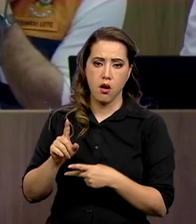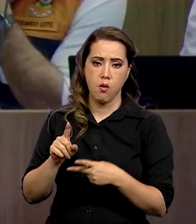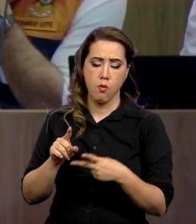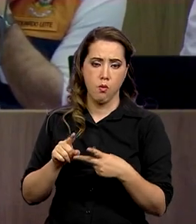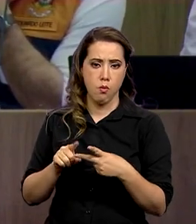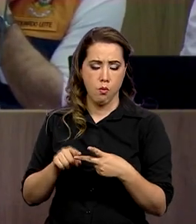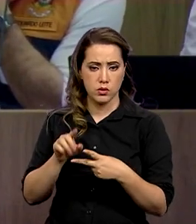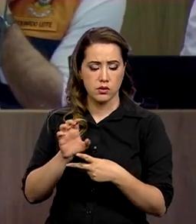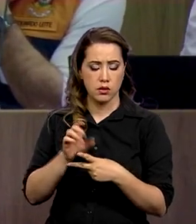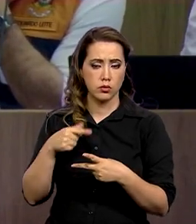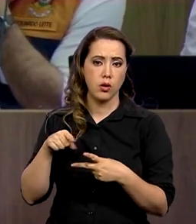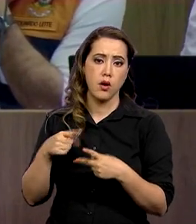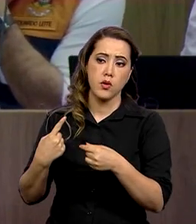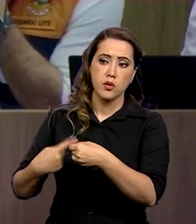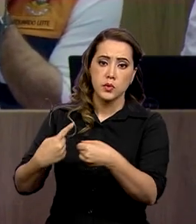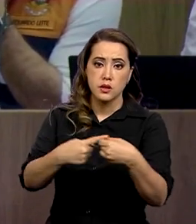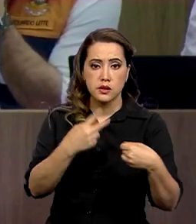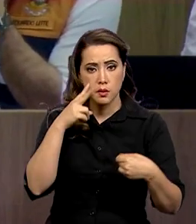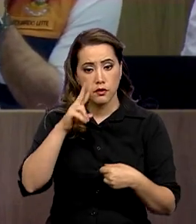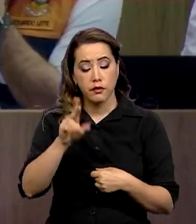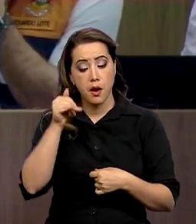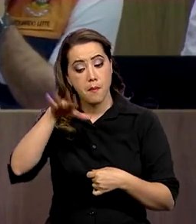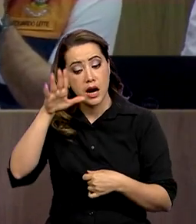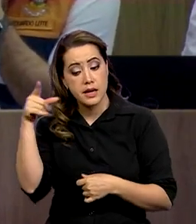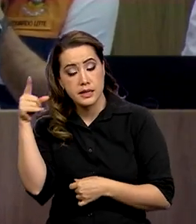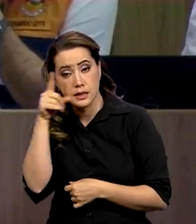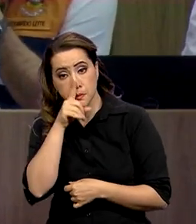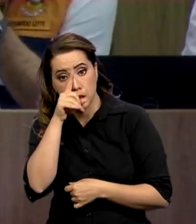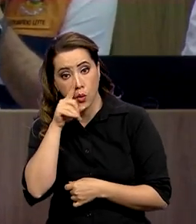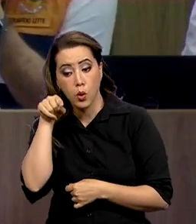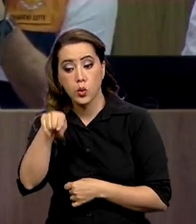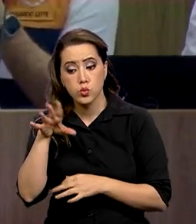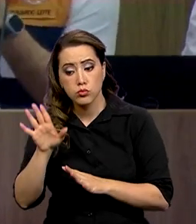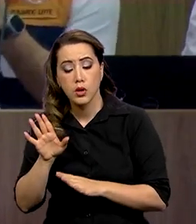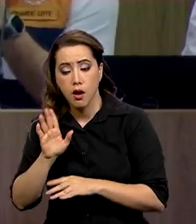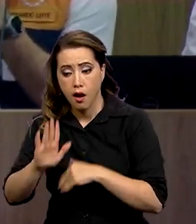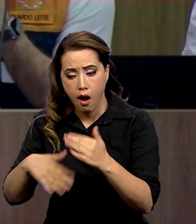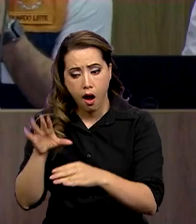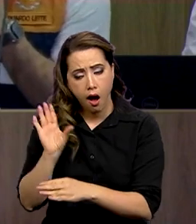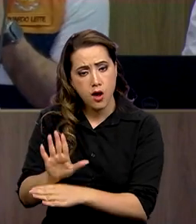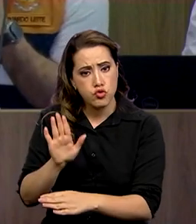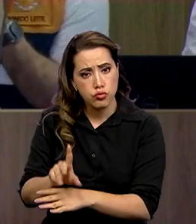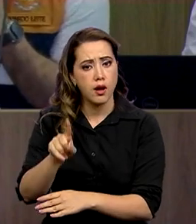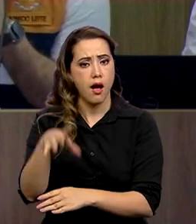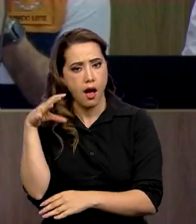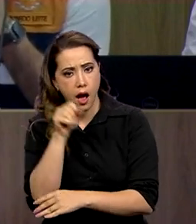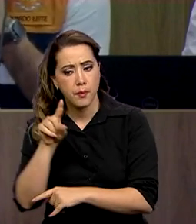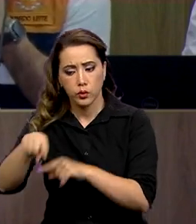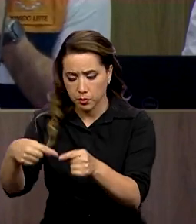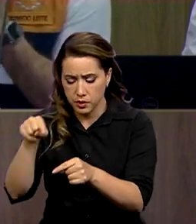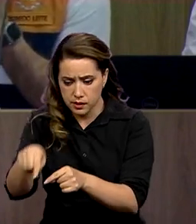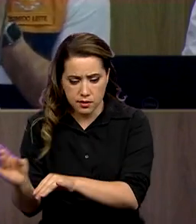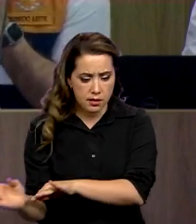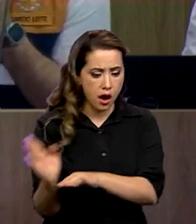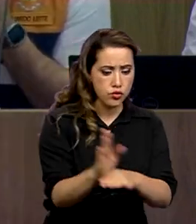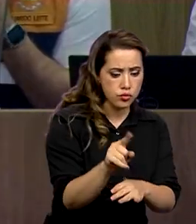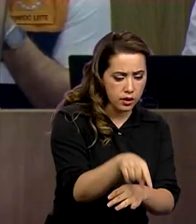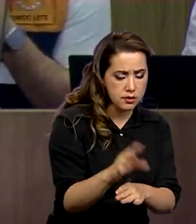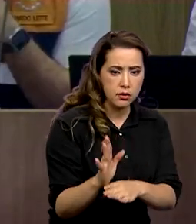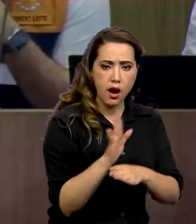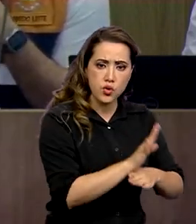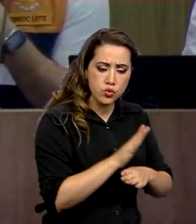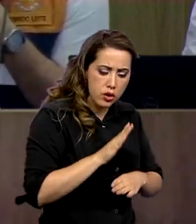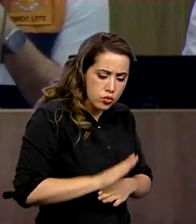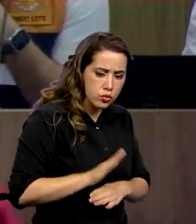aí vê com os municípios. Quem está mais no hall, anda mais rápido, bora auxiliar o outro, bora ajudar o outro. É o decreto, é o plano. E a